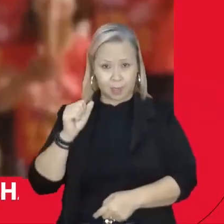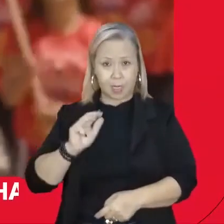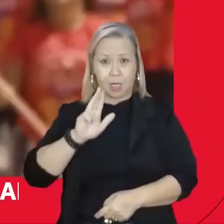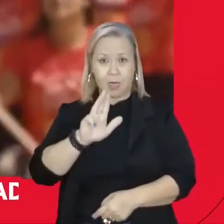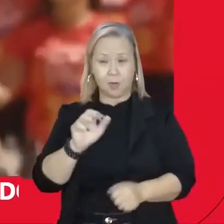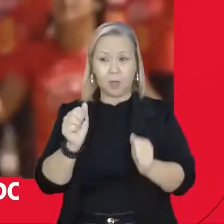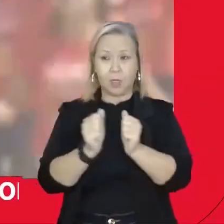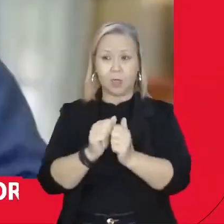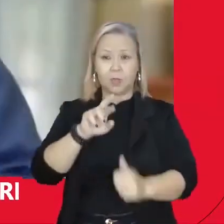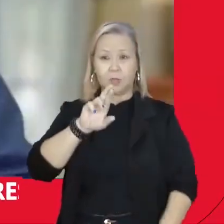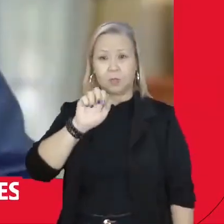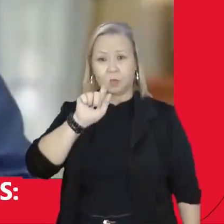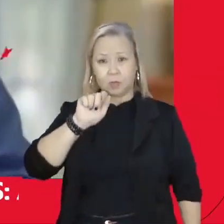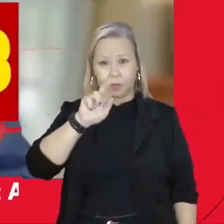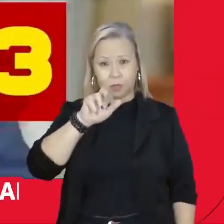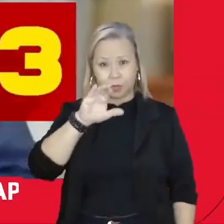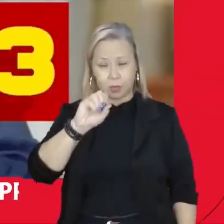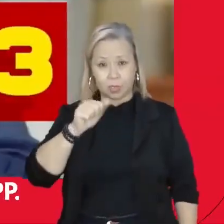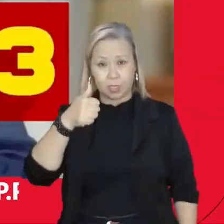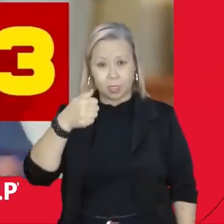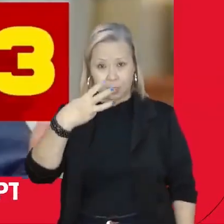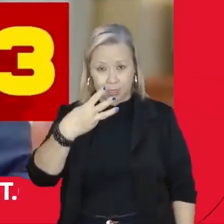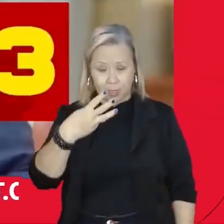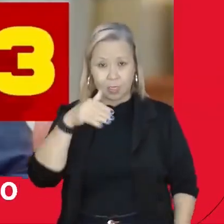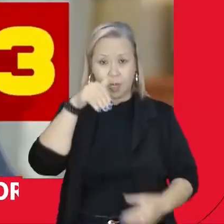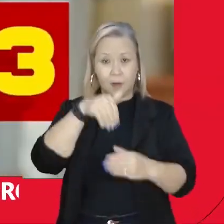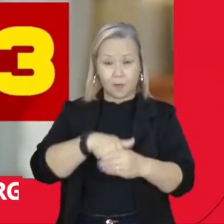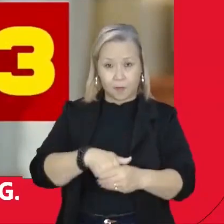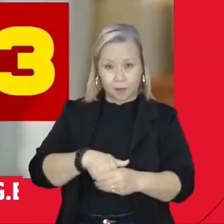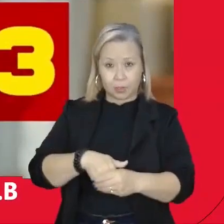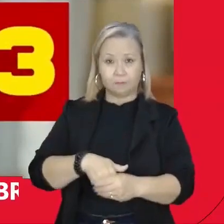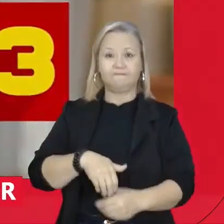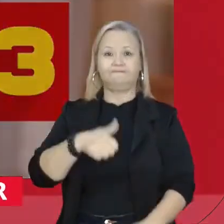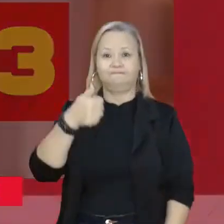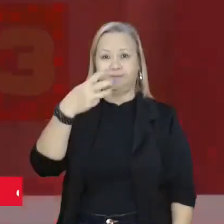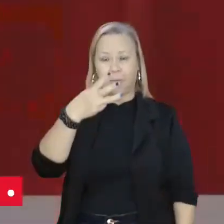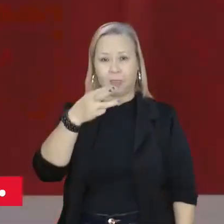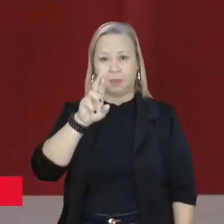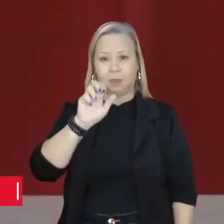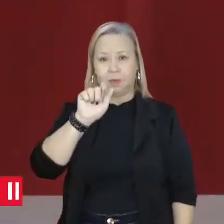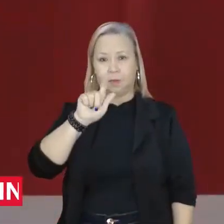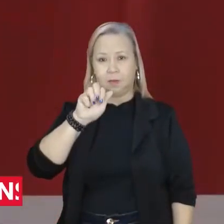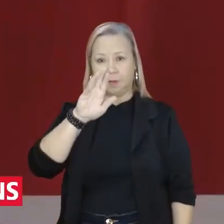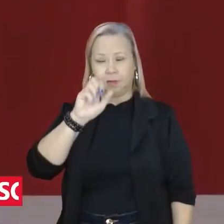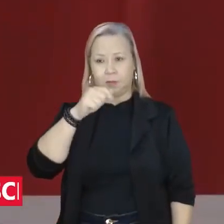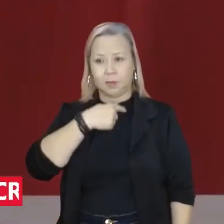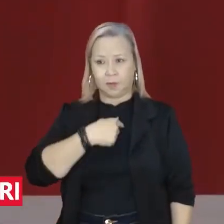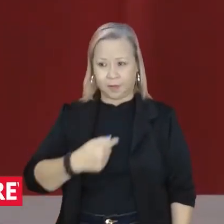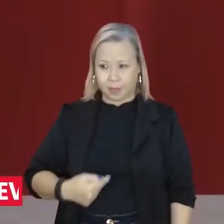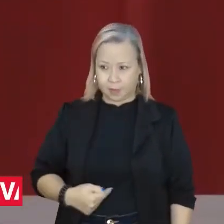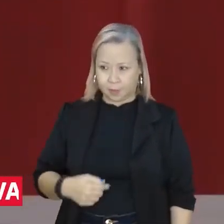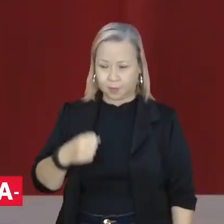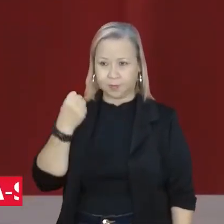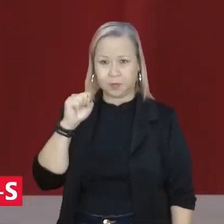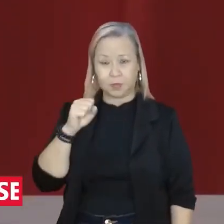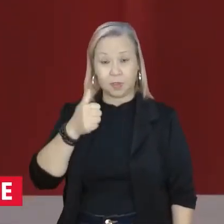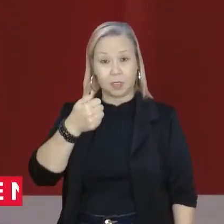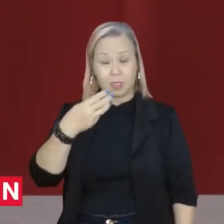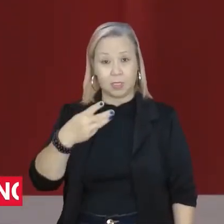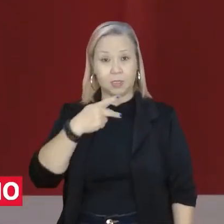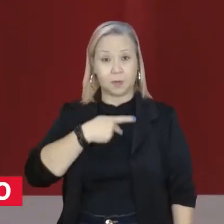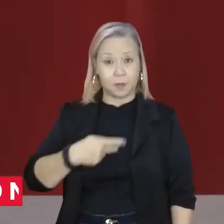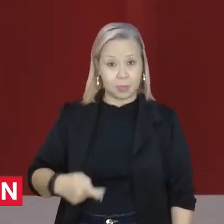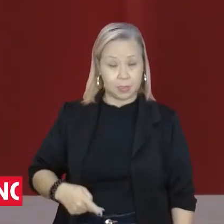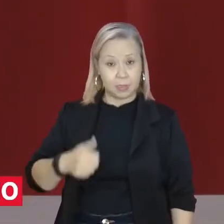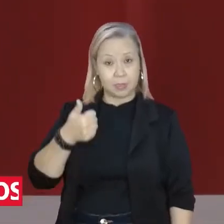Rogério é 13. Vote 13. Vote Rogério, governador. Em Sergipe é 13 para presidente,